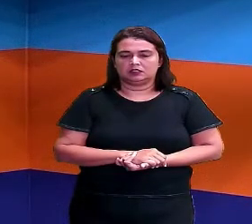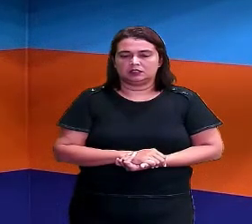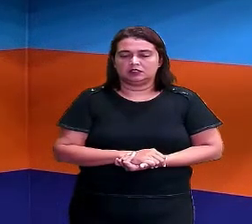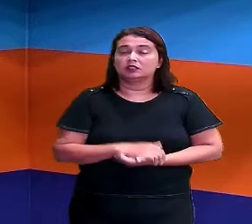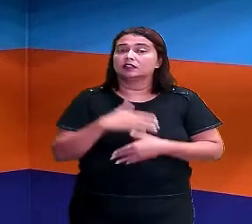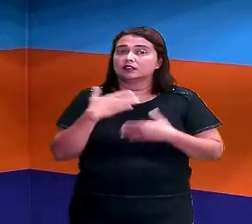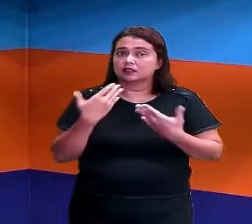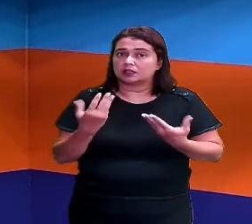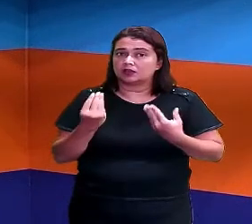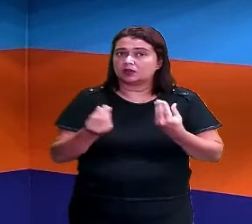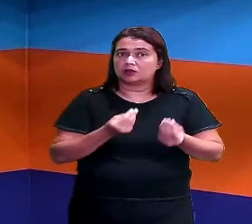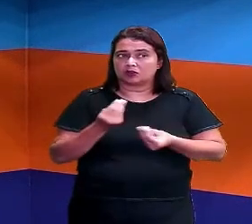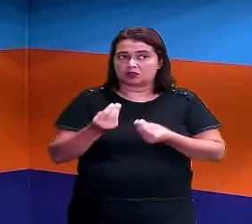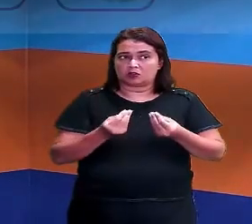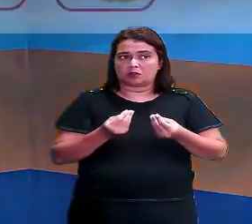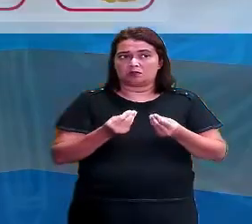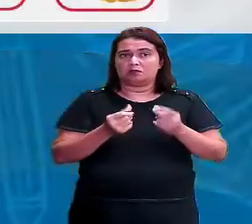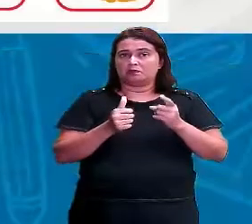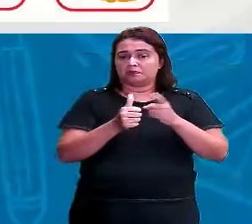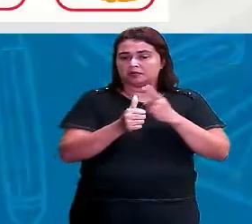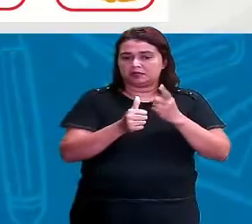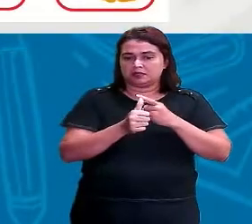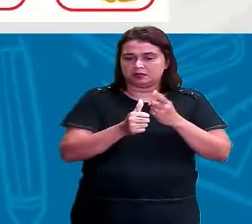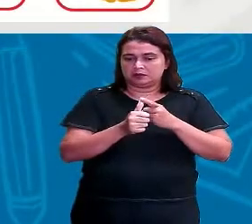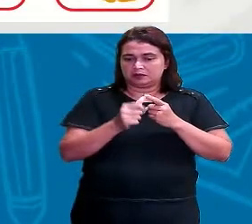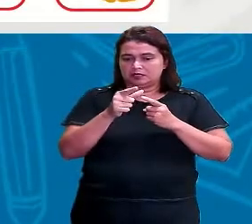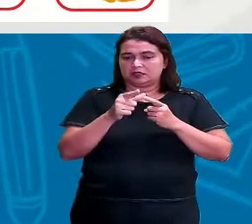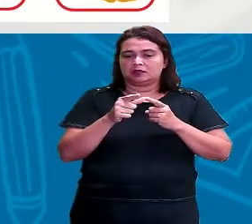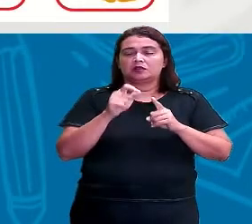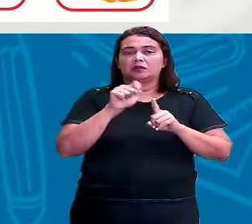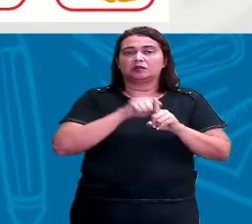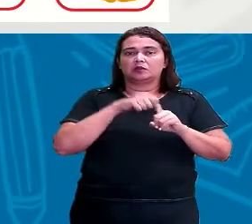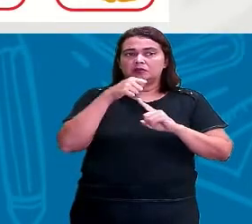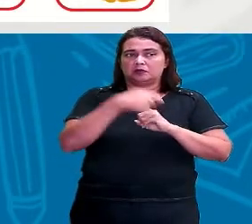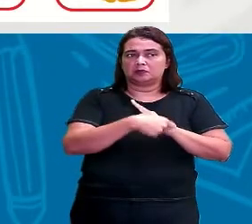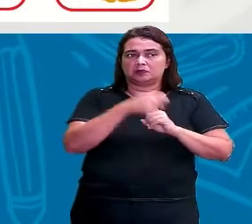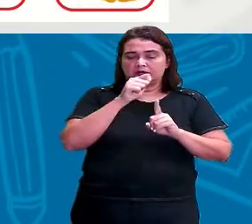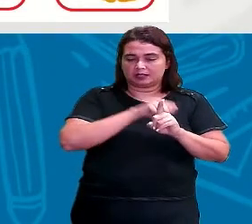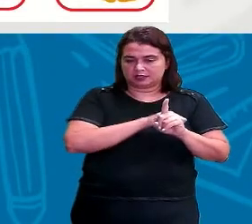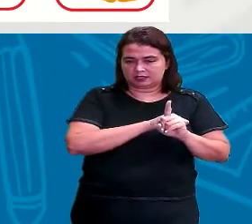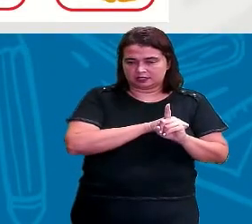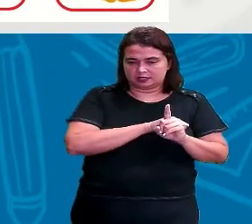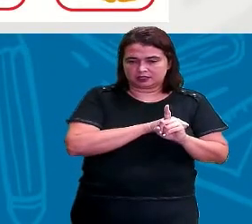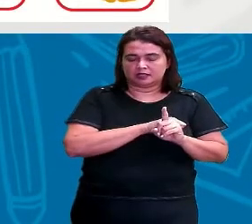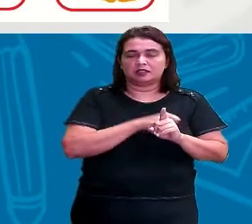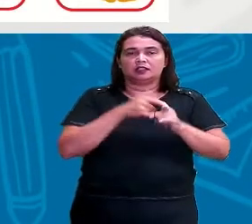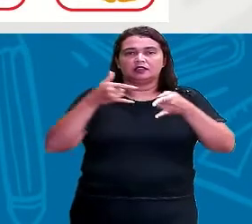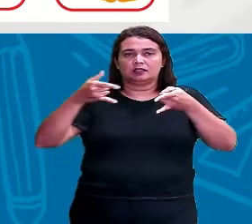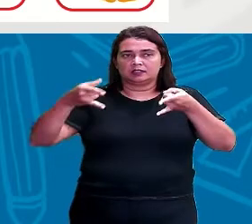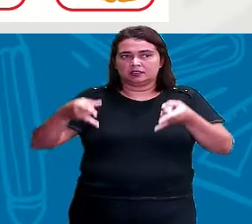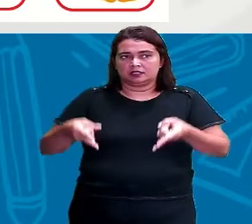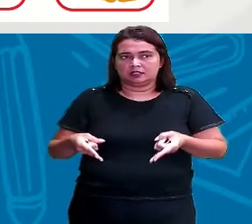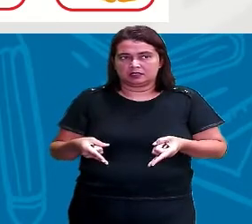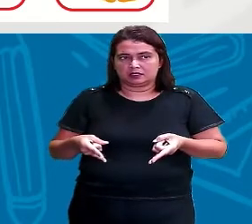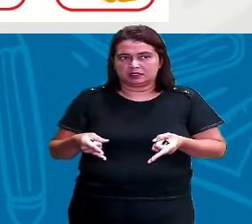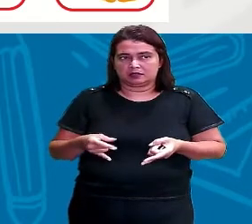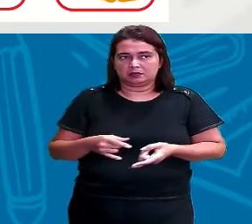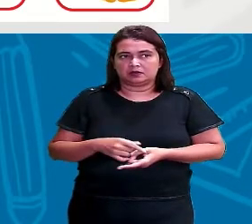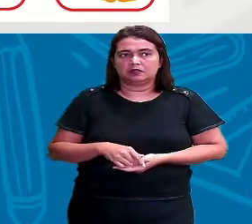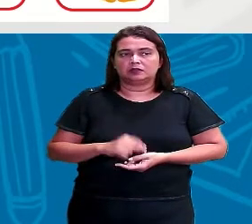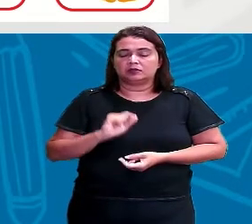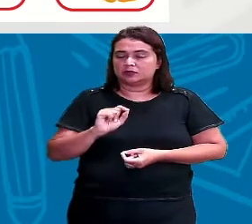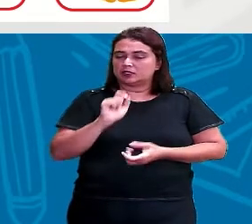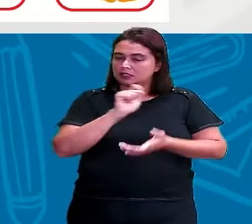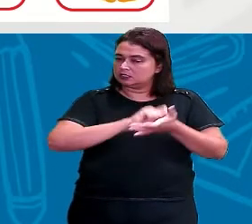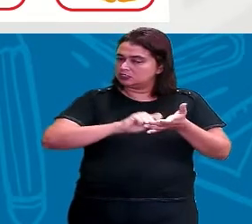Então, ficou dessa forma. Vejam na imagem. Ficou assim, Banana, né? Quando a gente vai